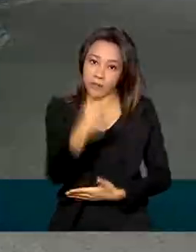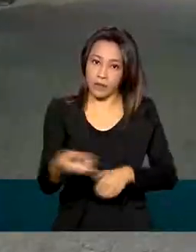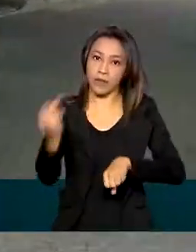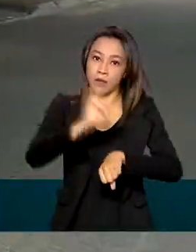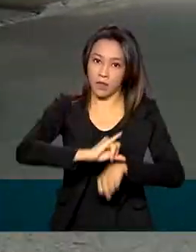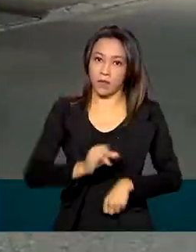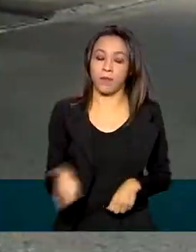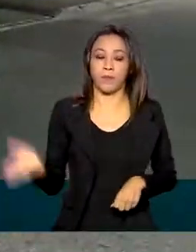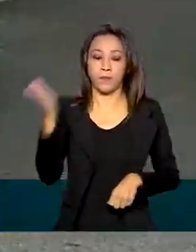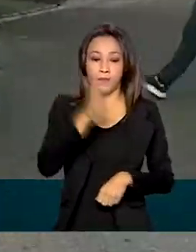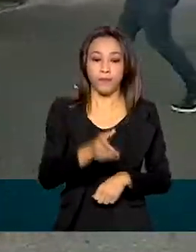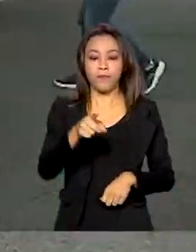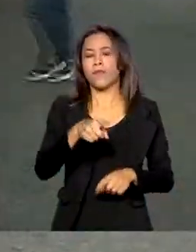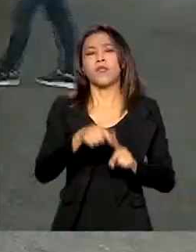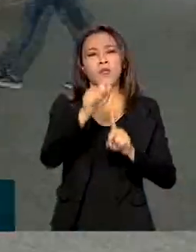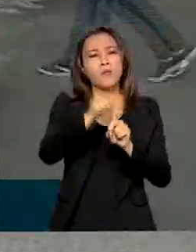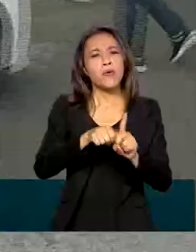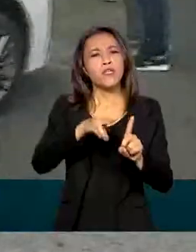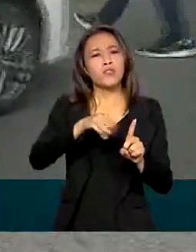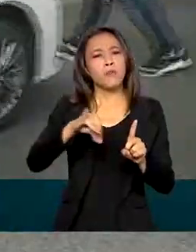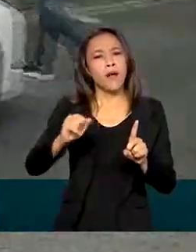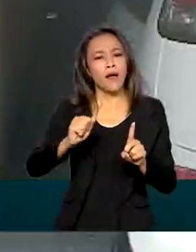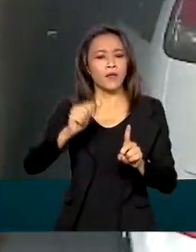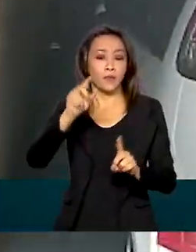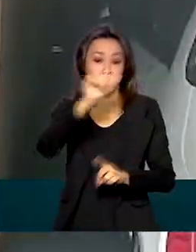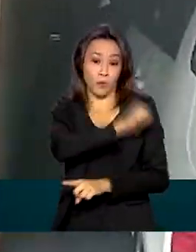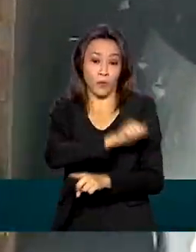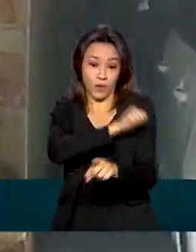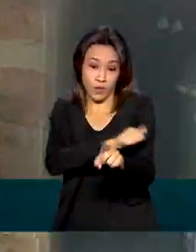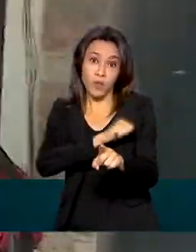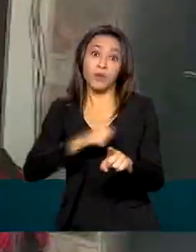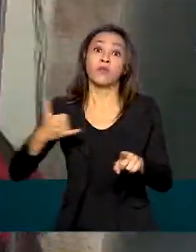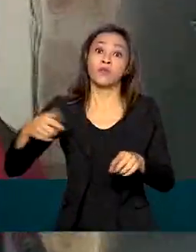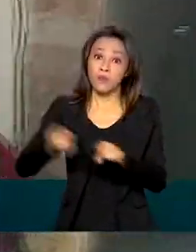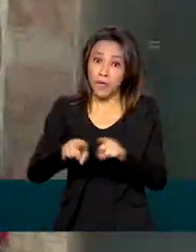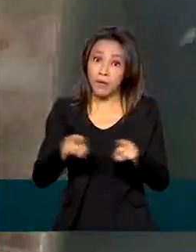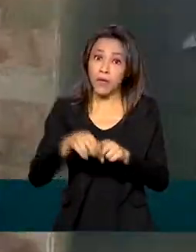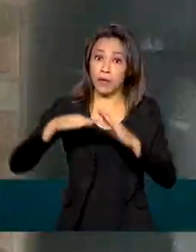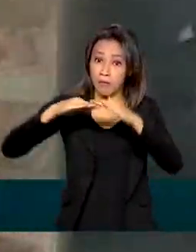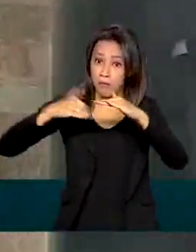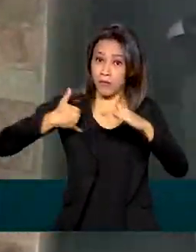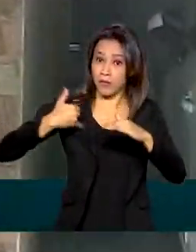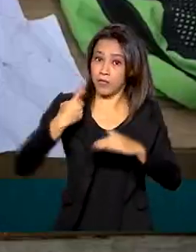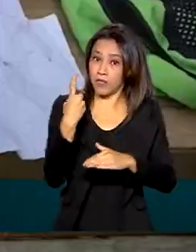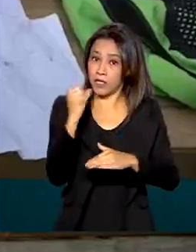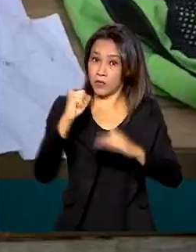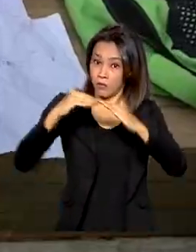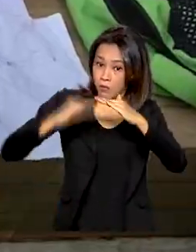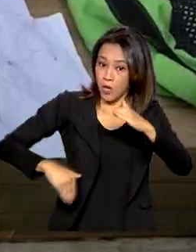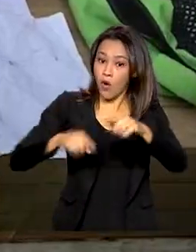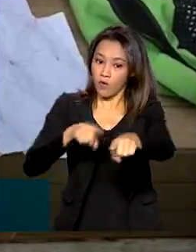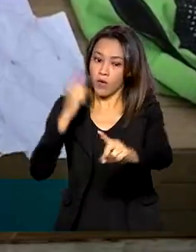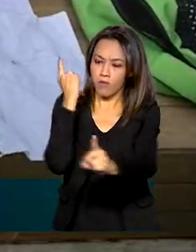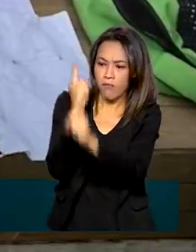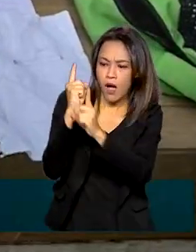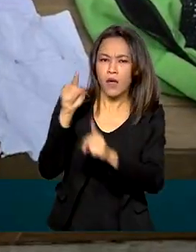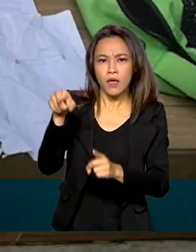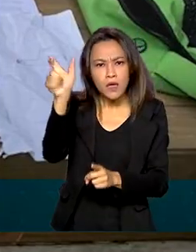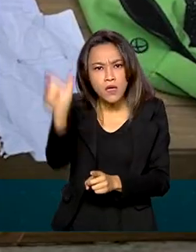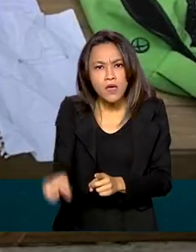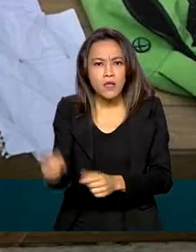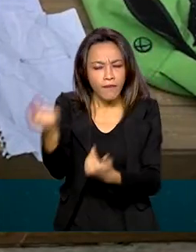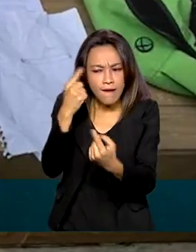No início de maio, no Rio de Janeiro, um menor de idade também foi identificado, após a polícia constatar que ele